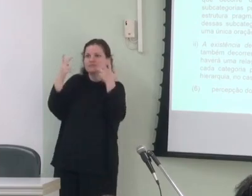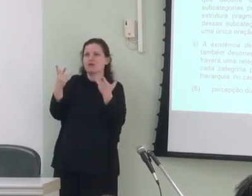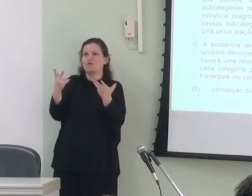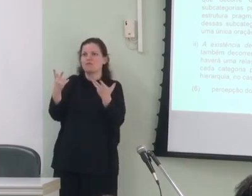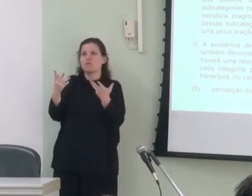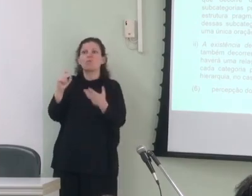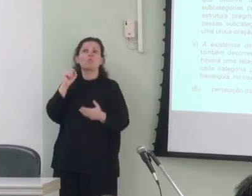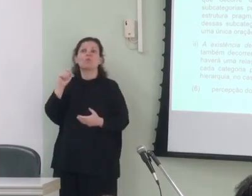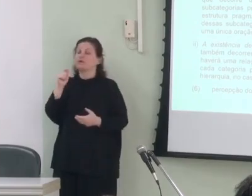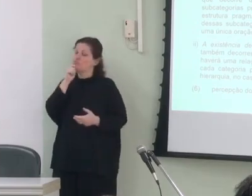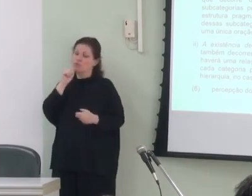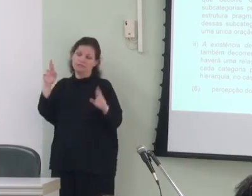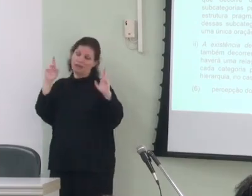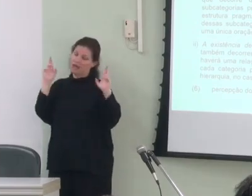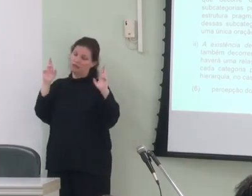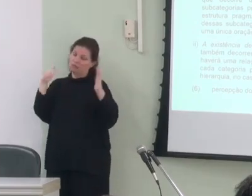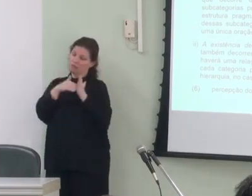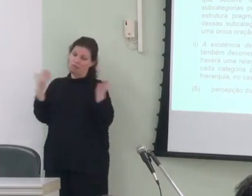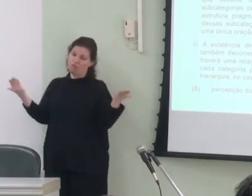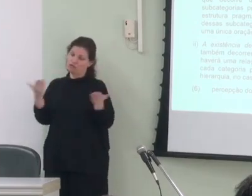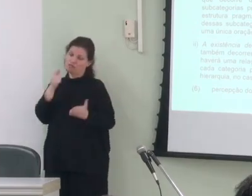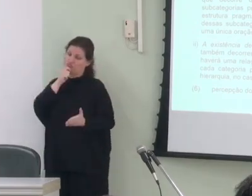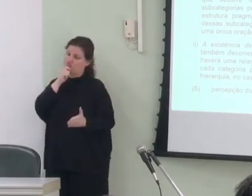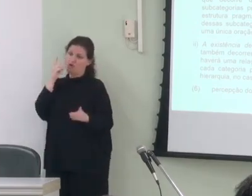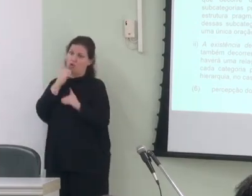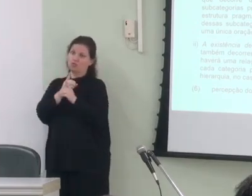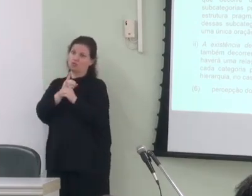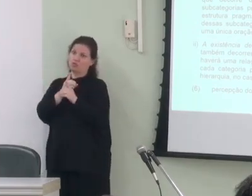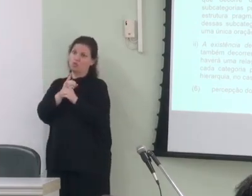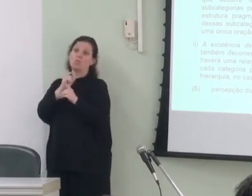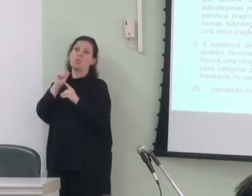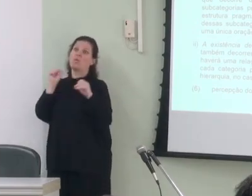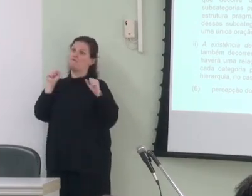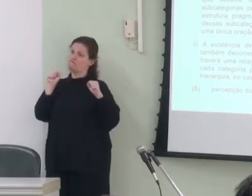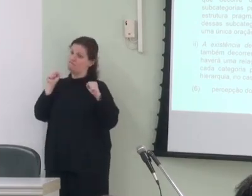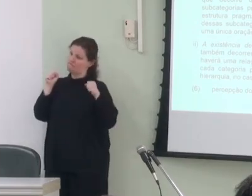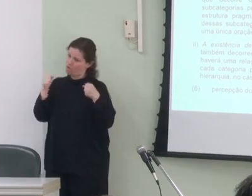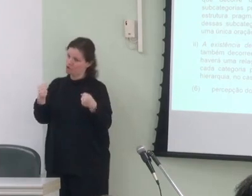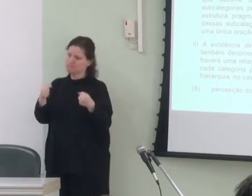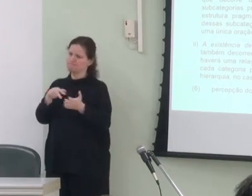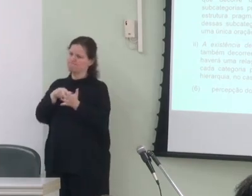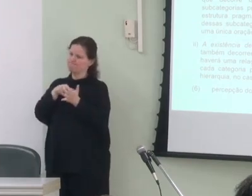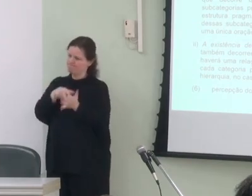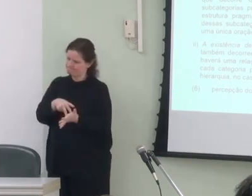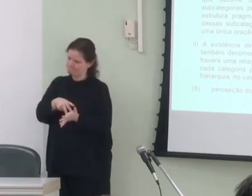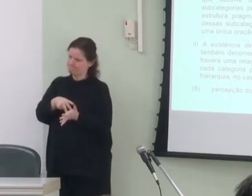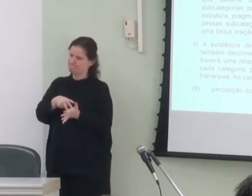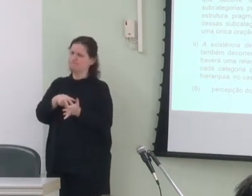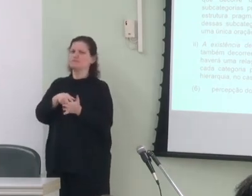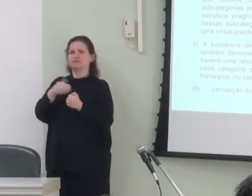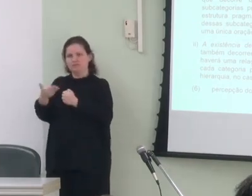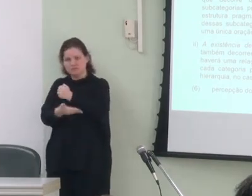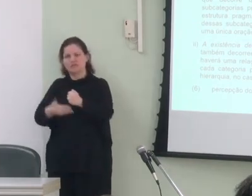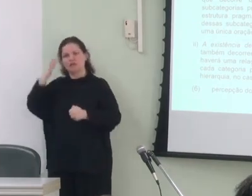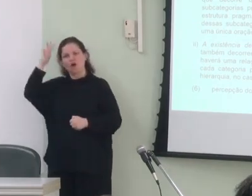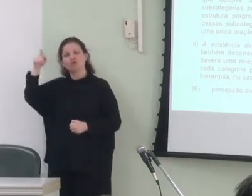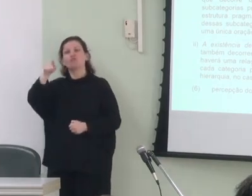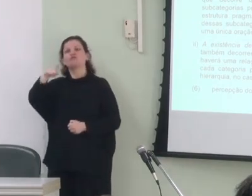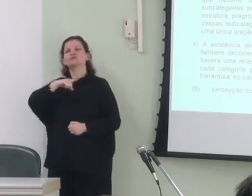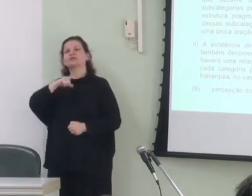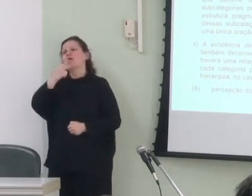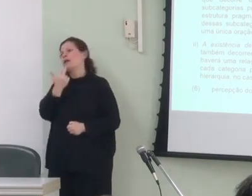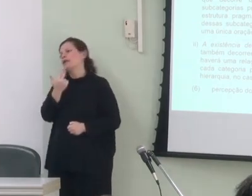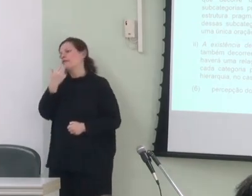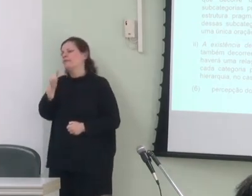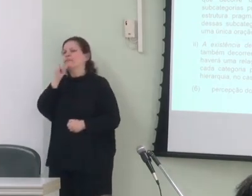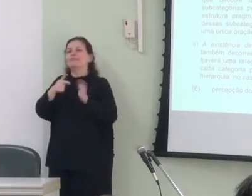o que não é esperado e até hoje a gente não encontrou o que reforça a firmeza do suporte teórico é que você tem uma língua